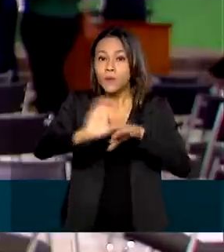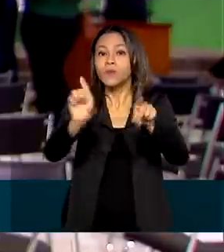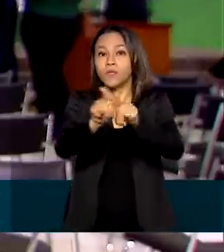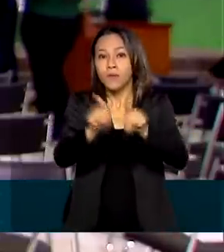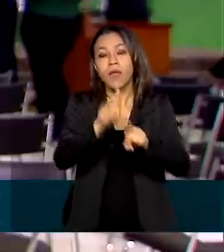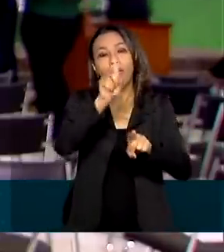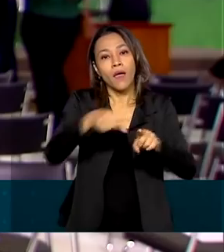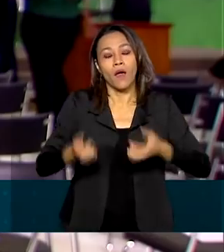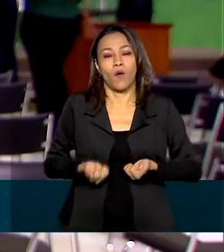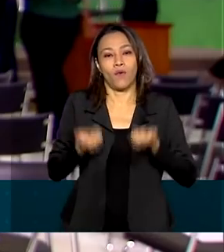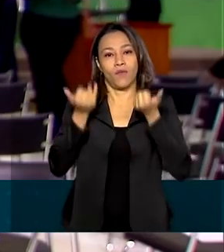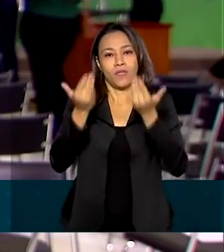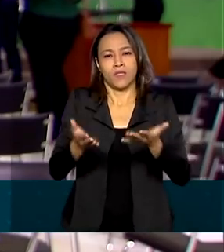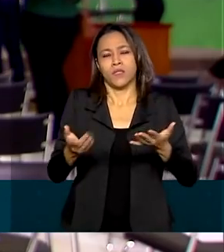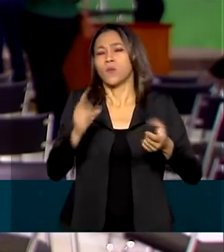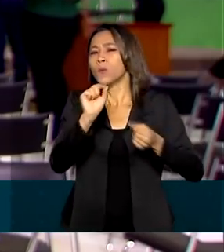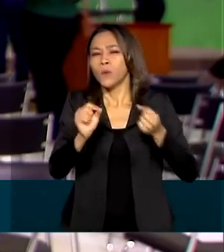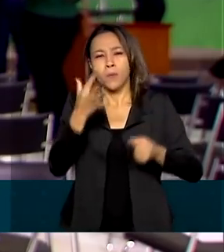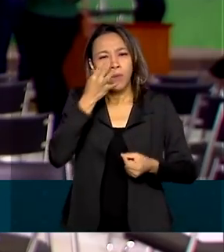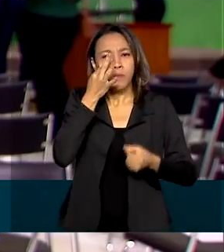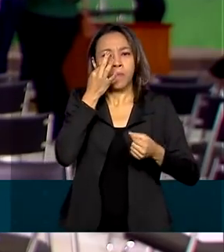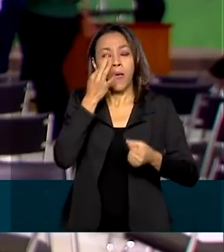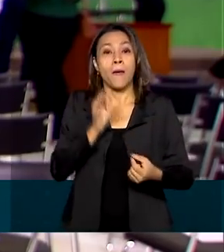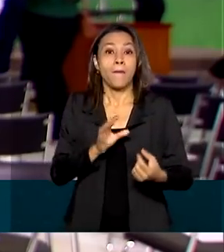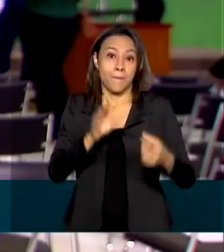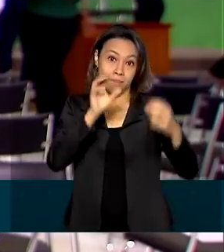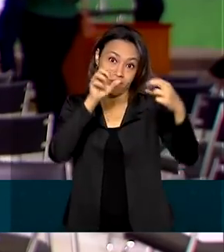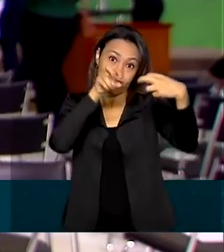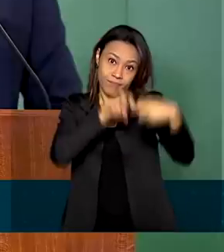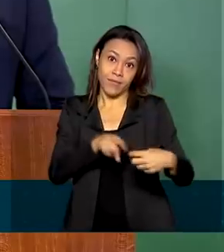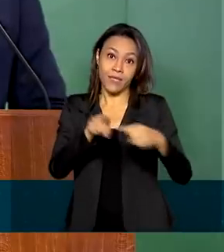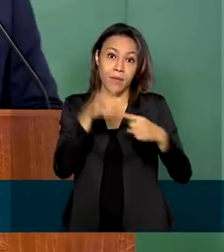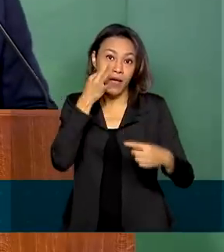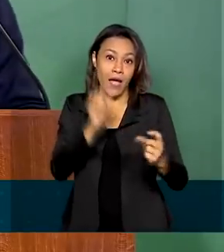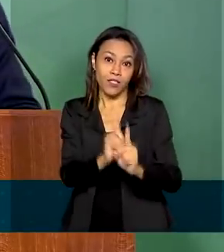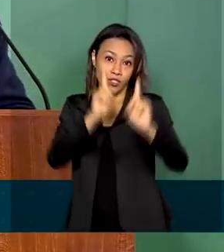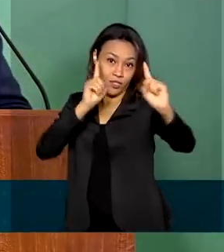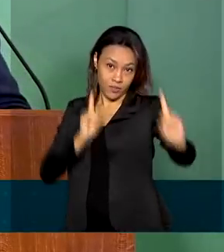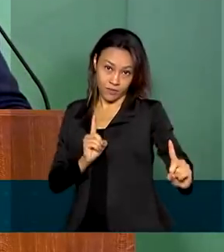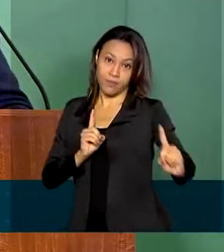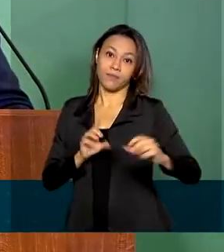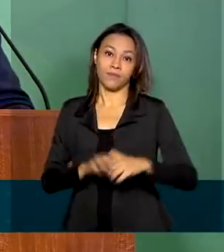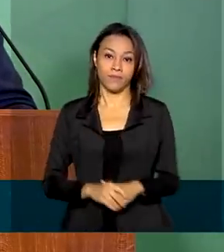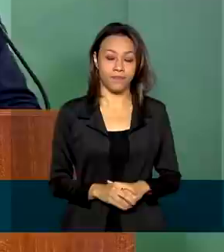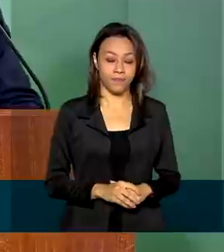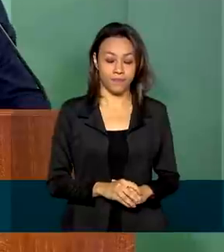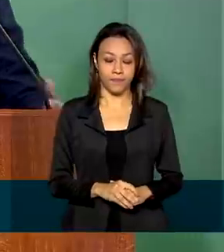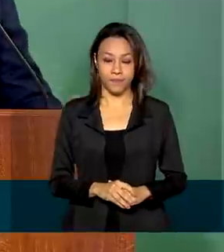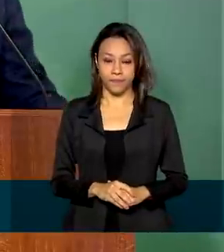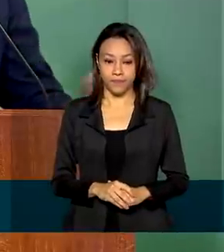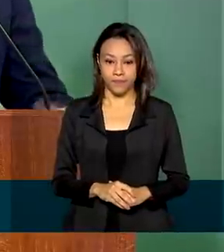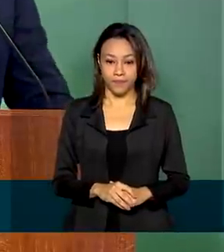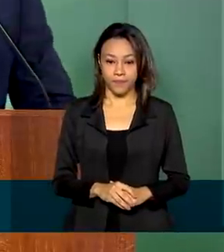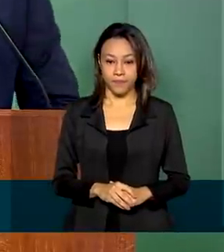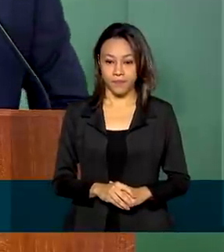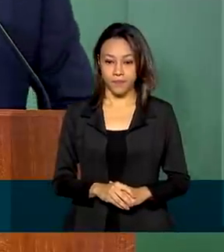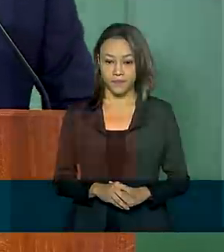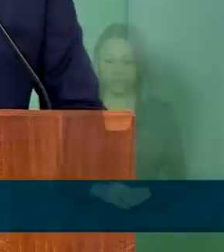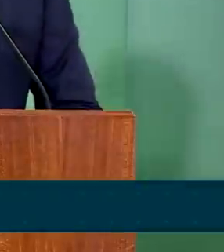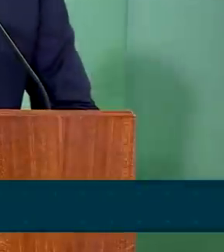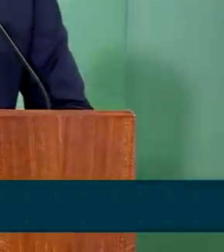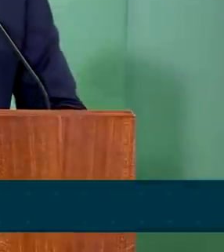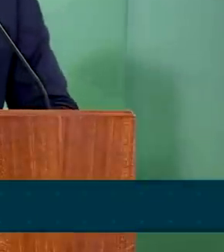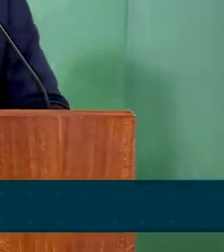que são oferecidos nas modalidades presencial e à distância. Para muitos de nós, como foi para mim,